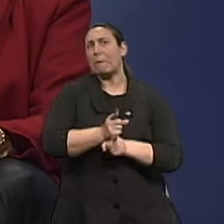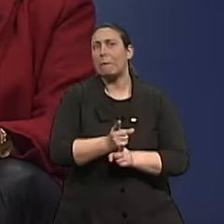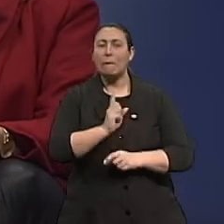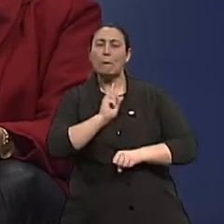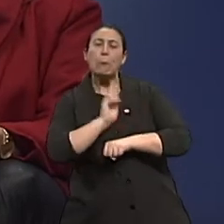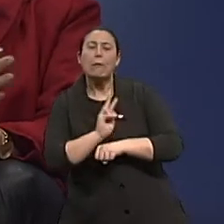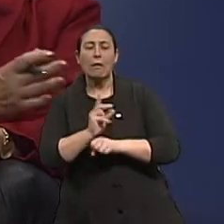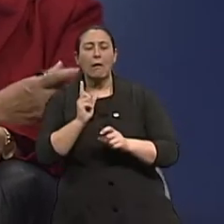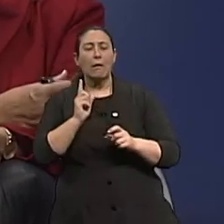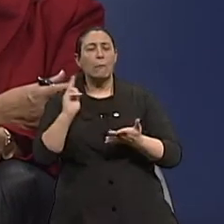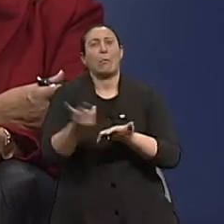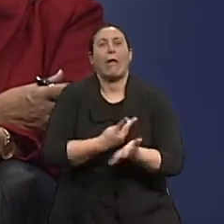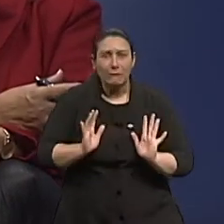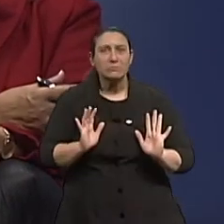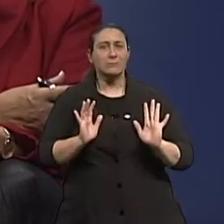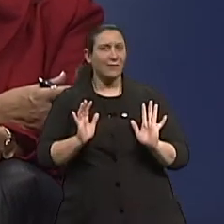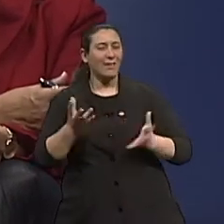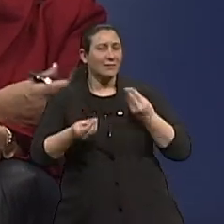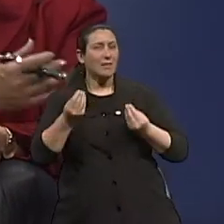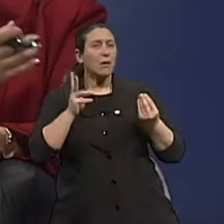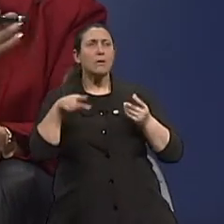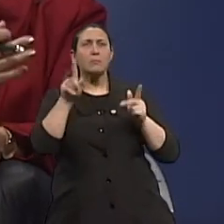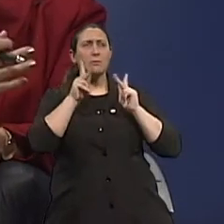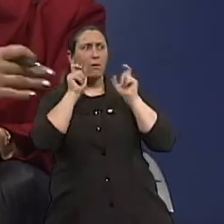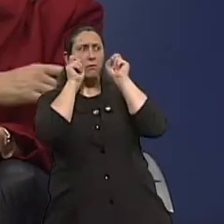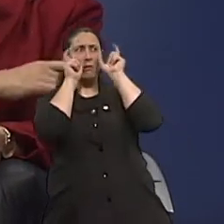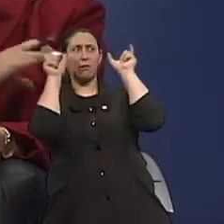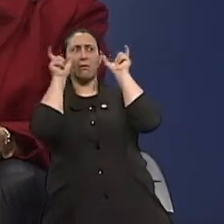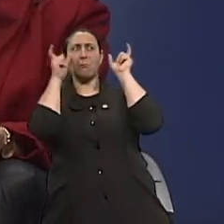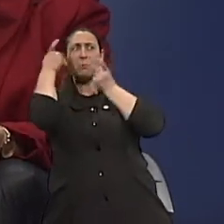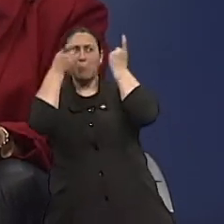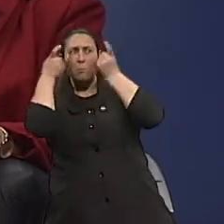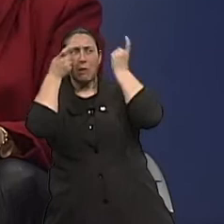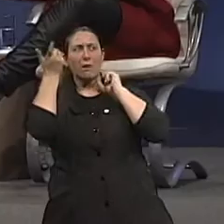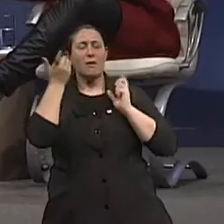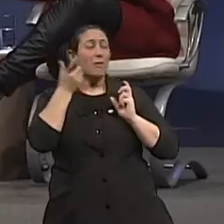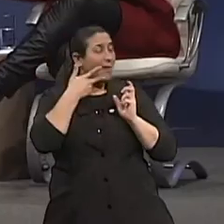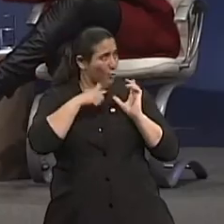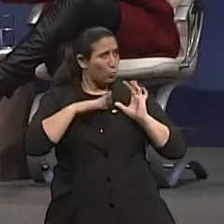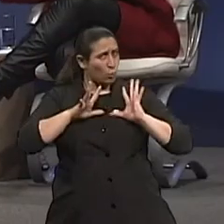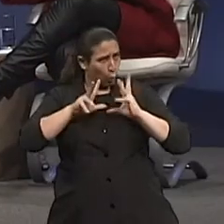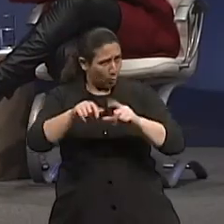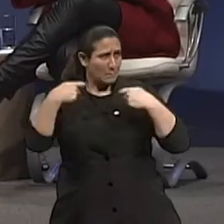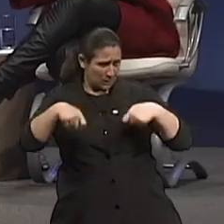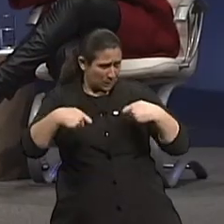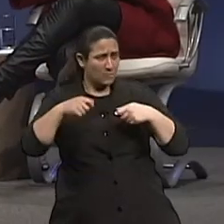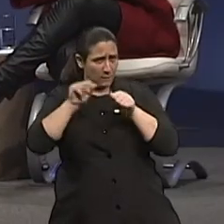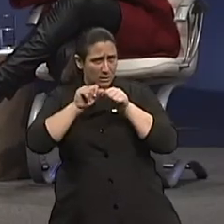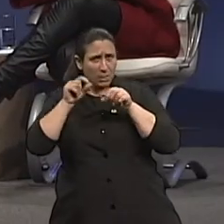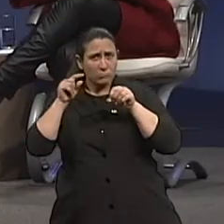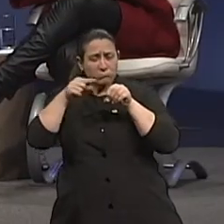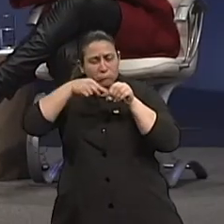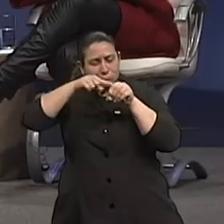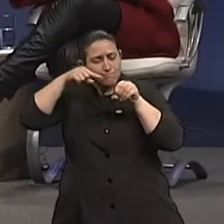E muita gente alarmada, o contrário, alarmada. Não, tem que fazer, todo mundo tem que fazer a colonoscopia. Será que é isso?